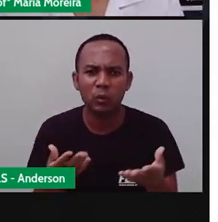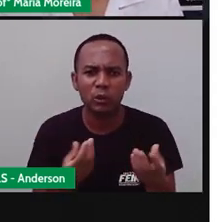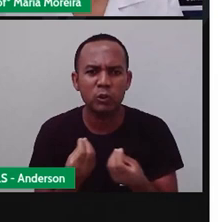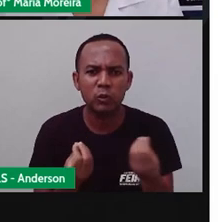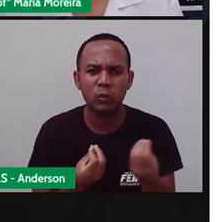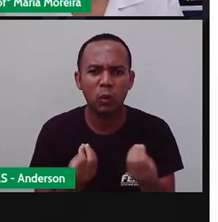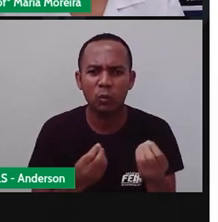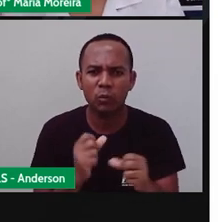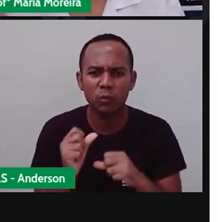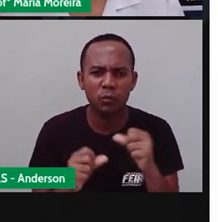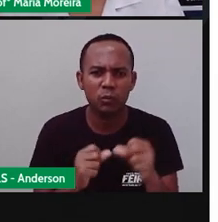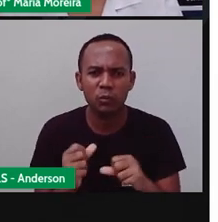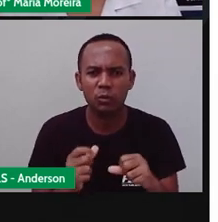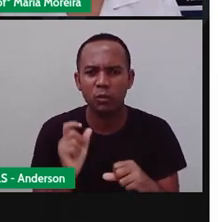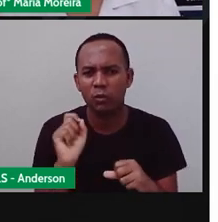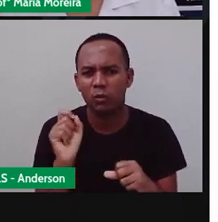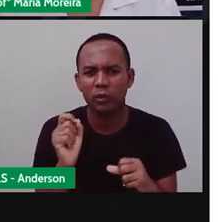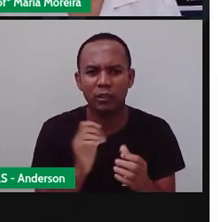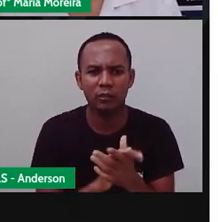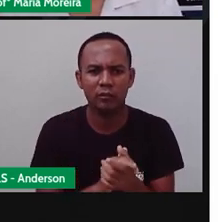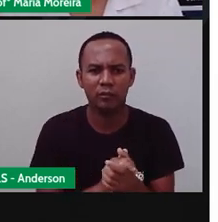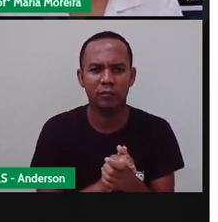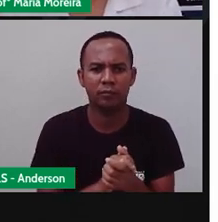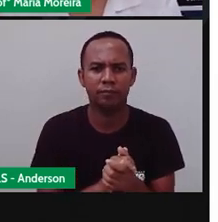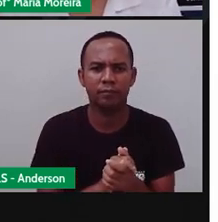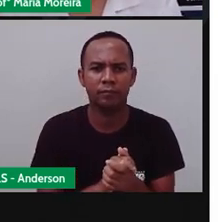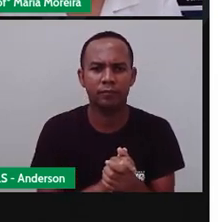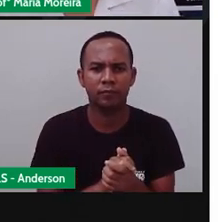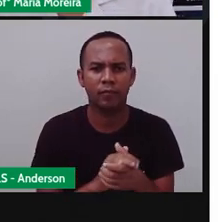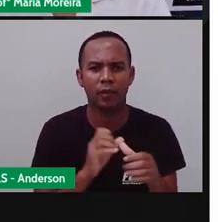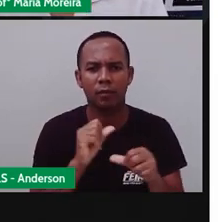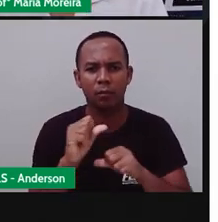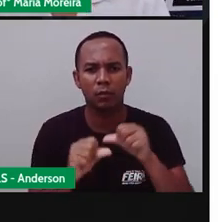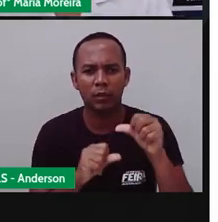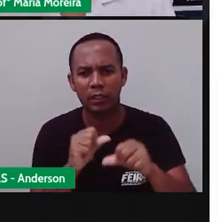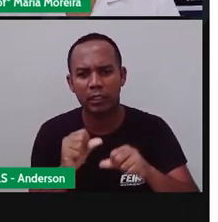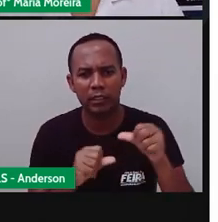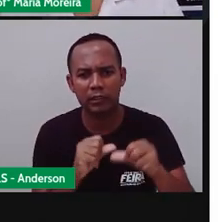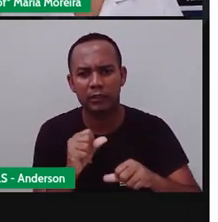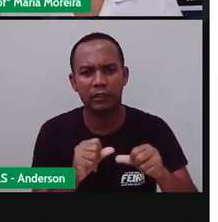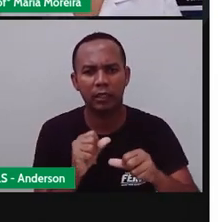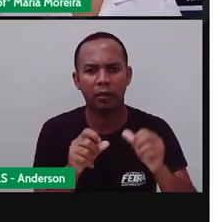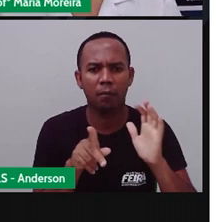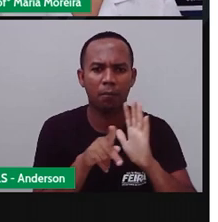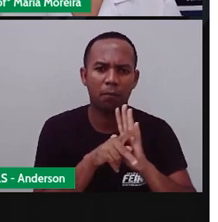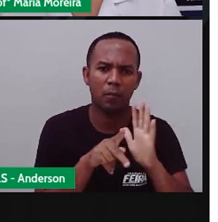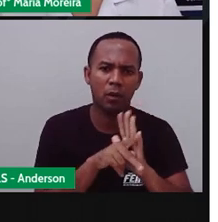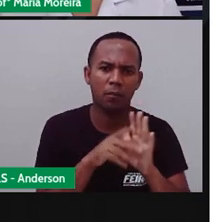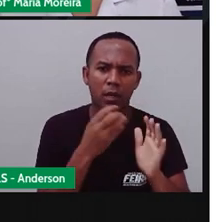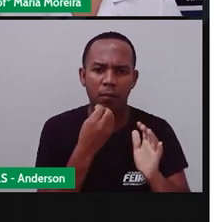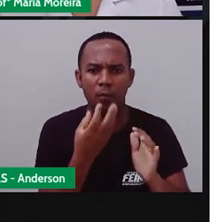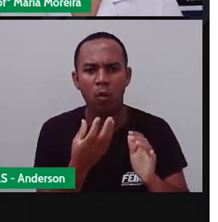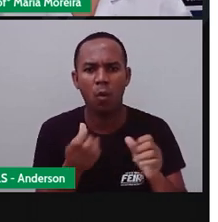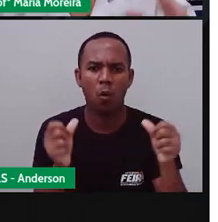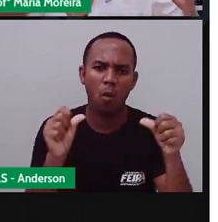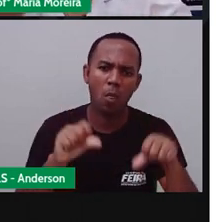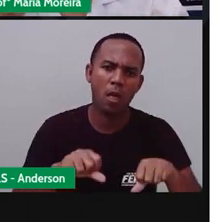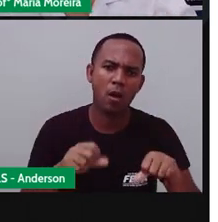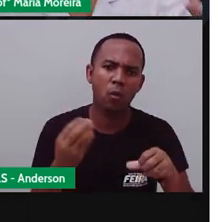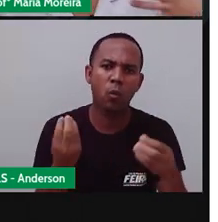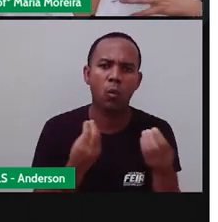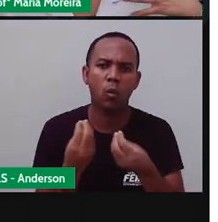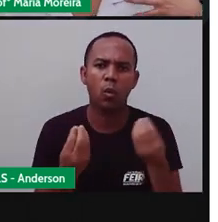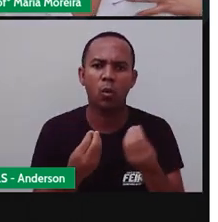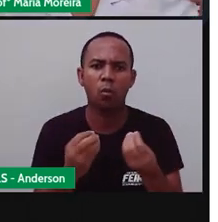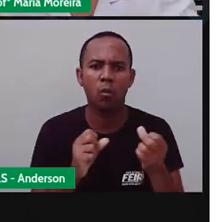que é que mudou de fato? O que é que mudou na paisagem? Essa mudança, ela foi positiva, ela foi negativa? Vocês